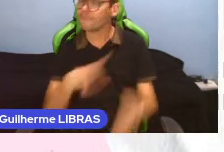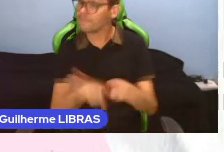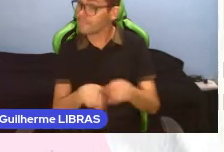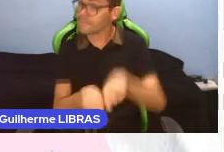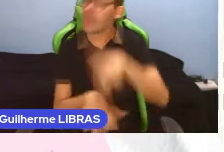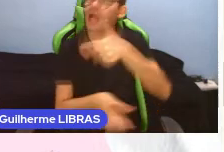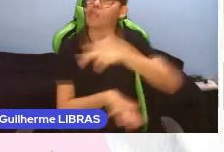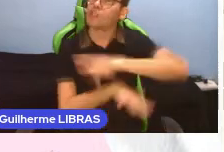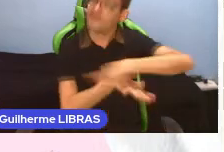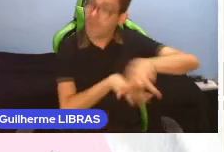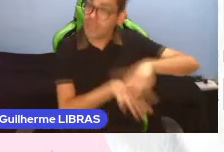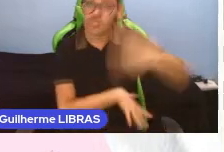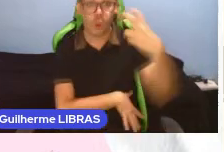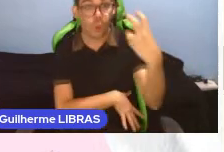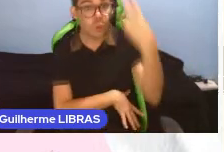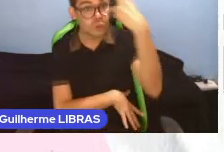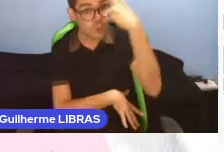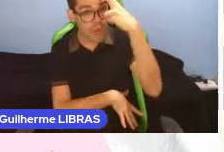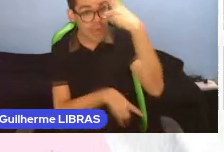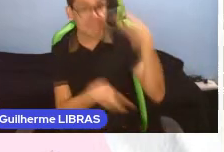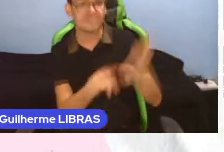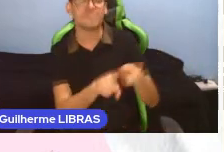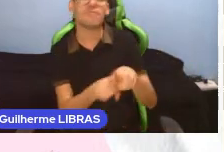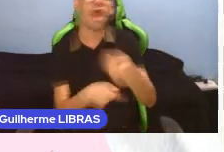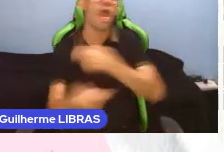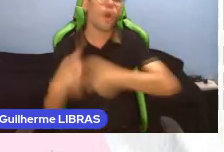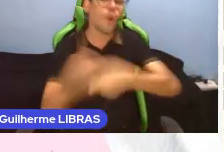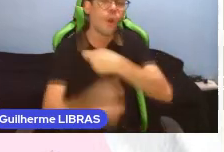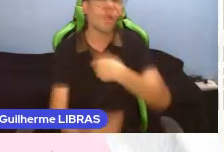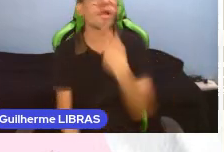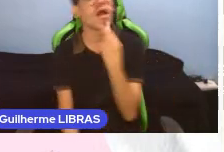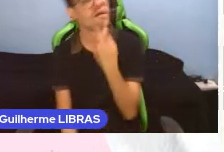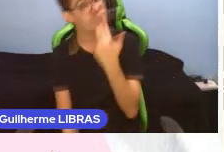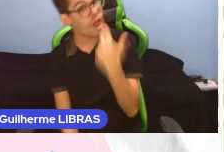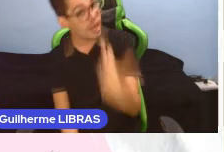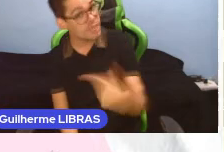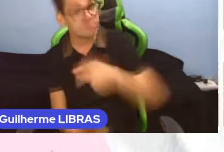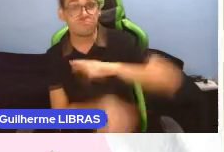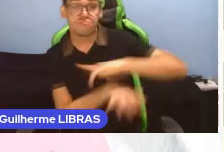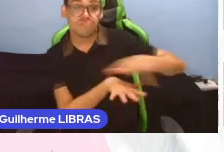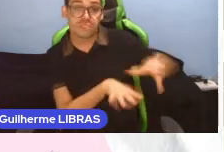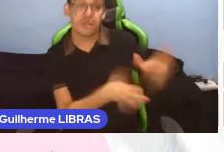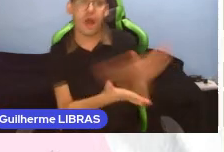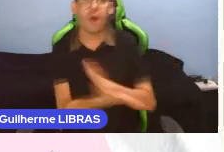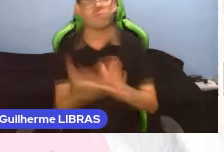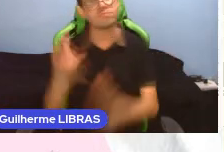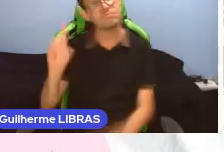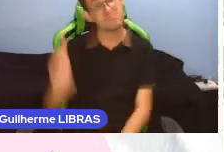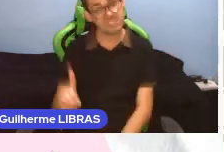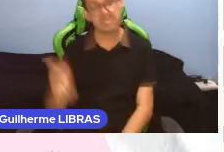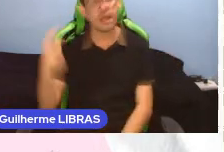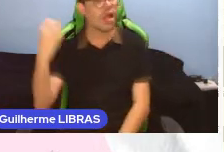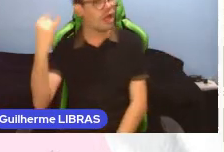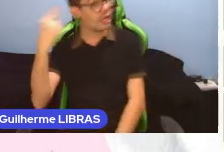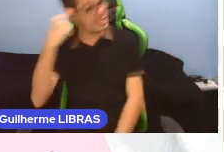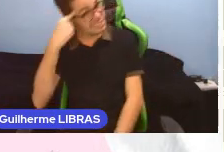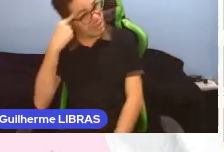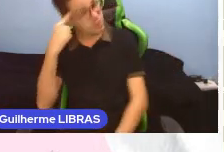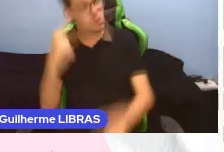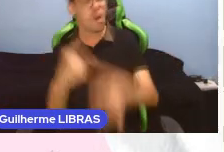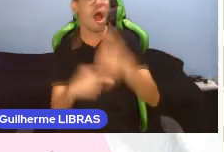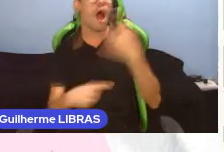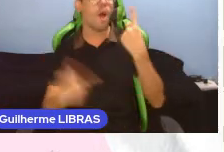socioculturais e econômicas, podem falar idiomas diversos e alguns têm deficiências intelectual, motora e